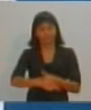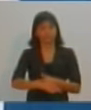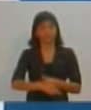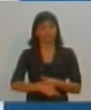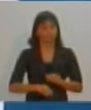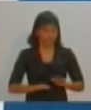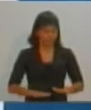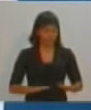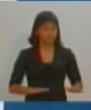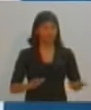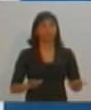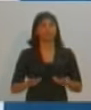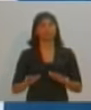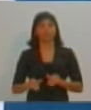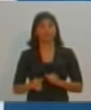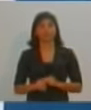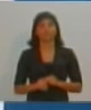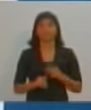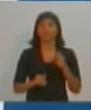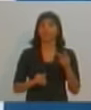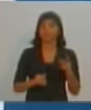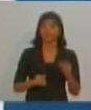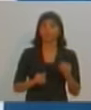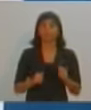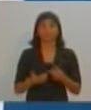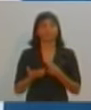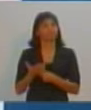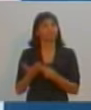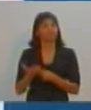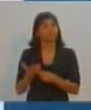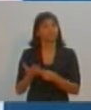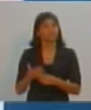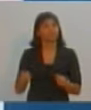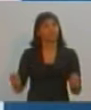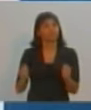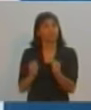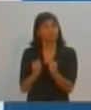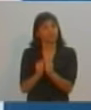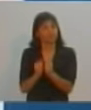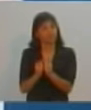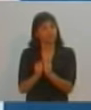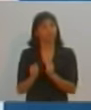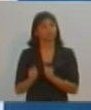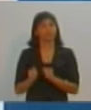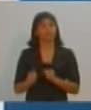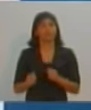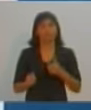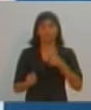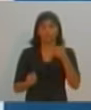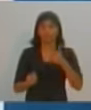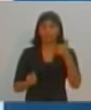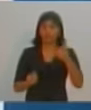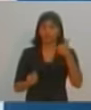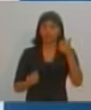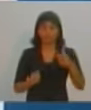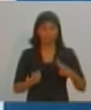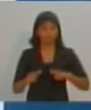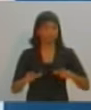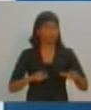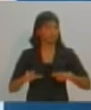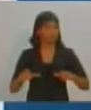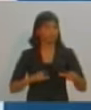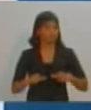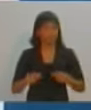infantil, educação fundamental, para que a gente possa, de fato, garantir. E, junto com isso, garantir também a melhoria da condição de trabalho